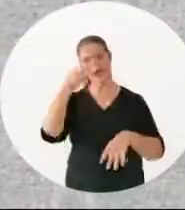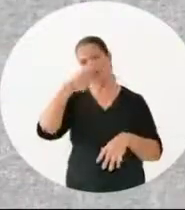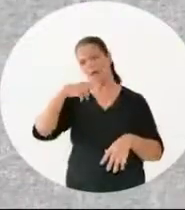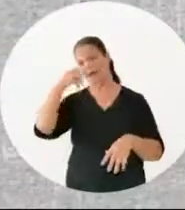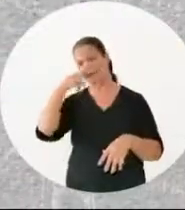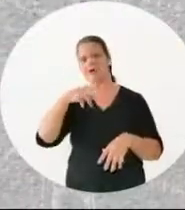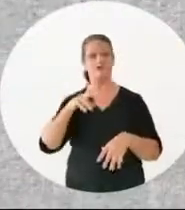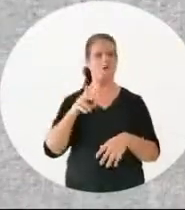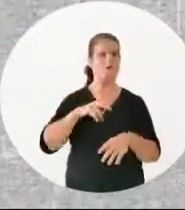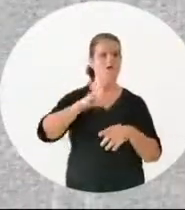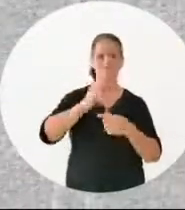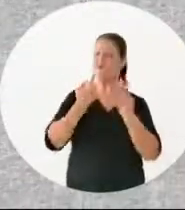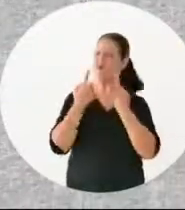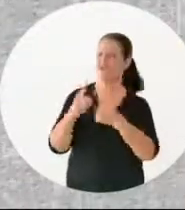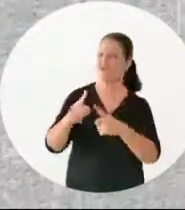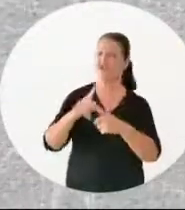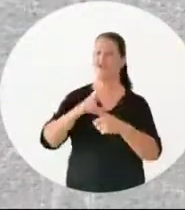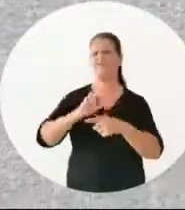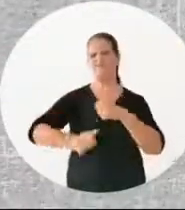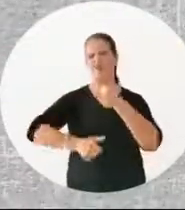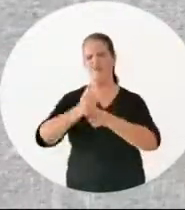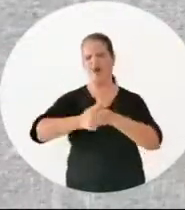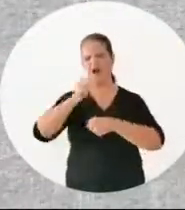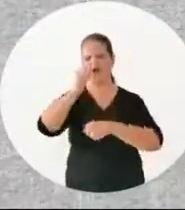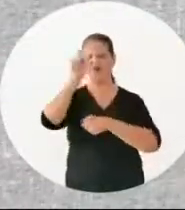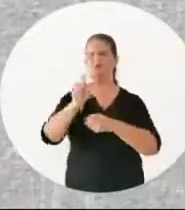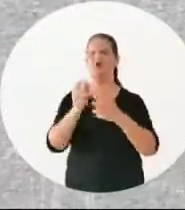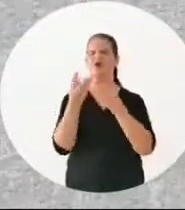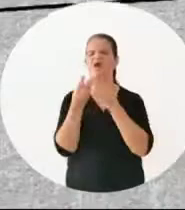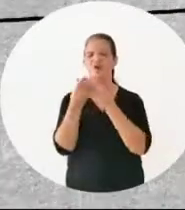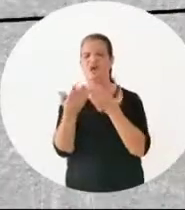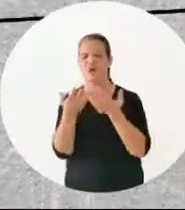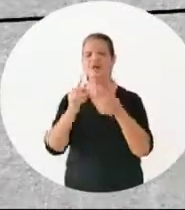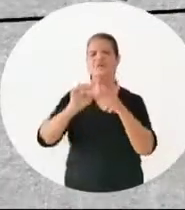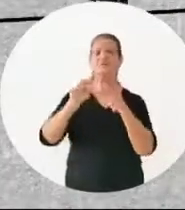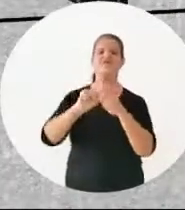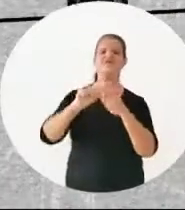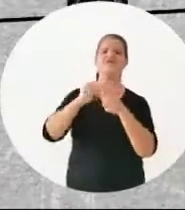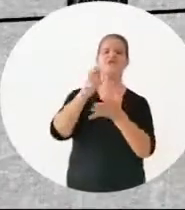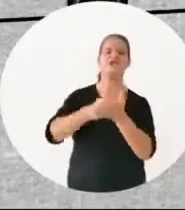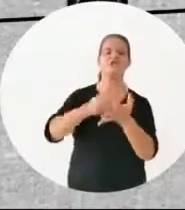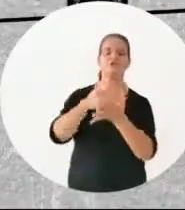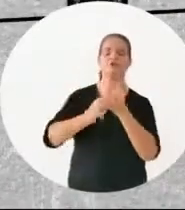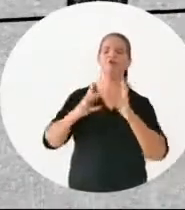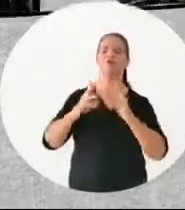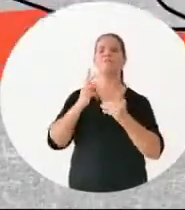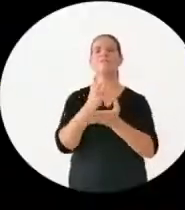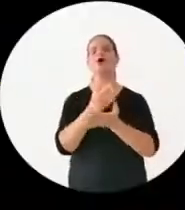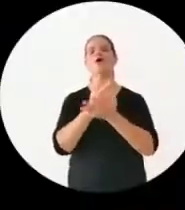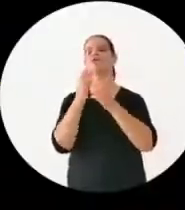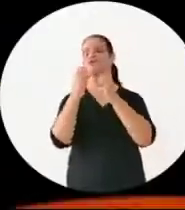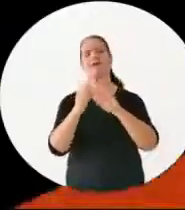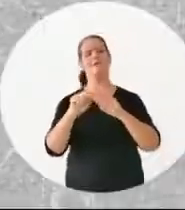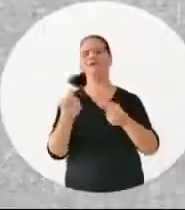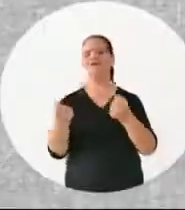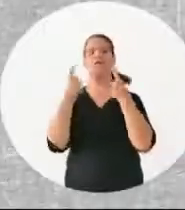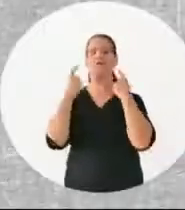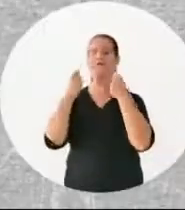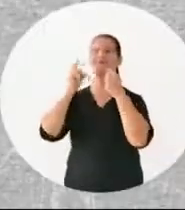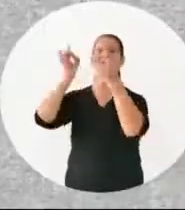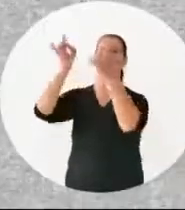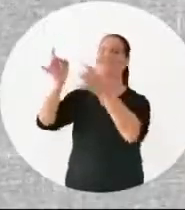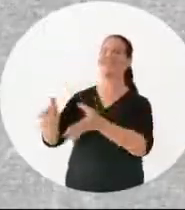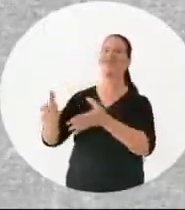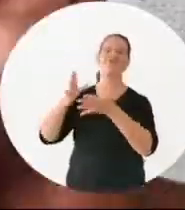Eles vão atacar Vão querer desqualificar uma mulher Vão fazer de tudo pra se manterem no poder Mas não ligue Deixa quem quiser